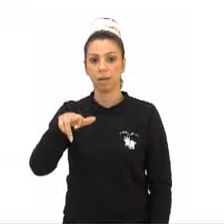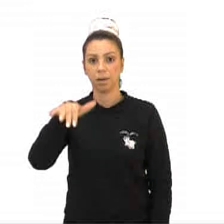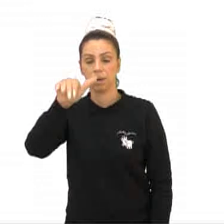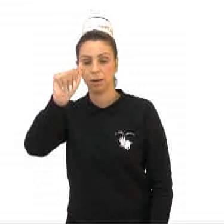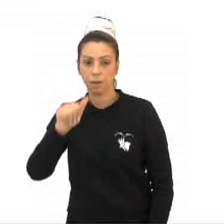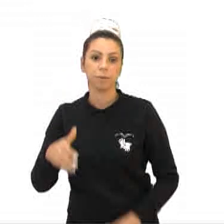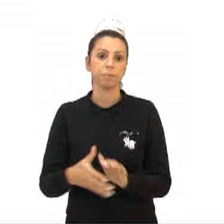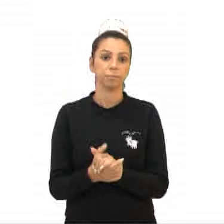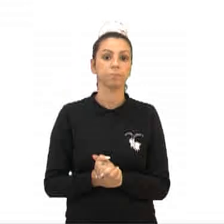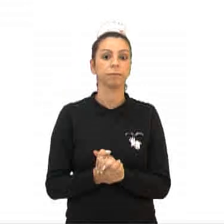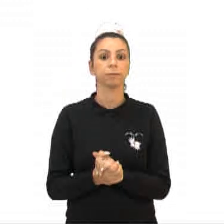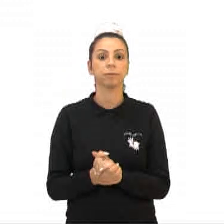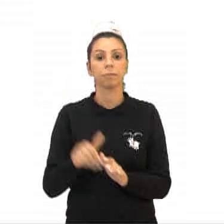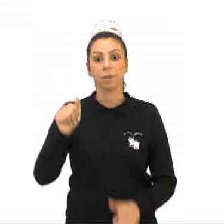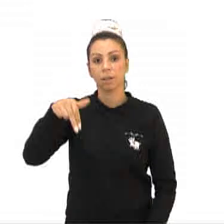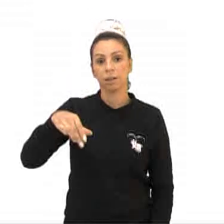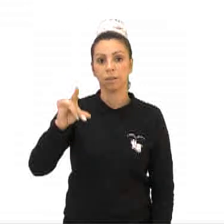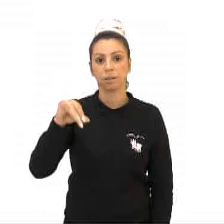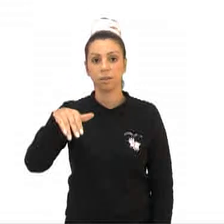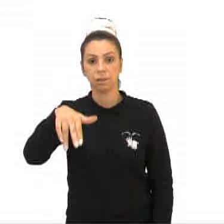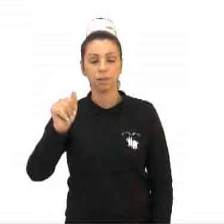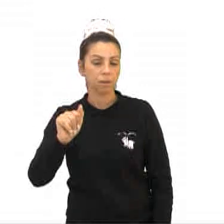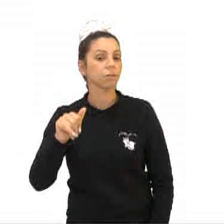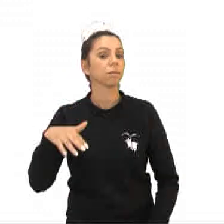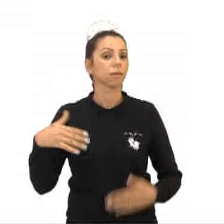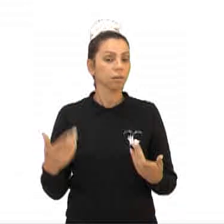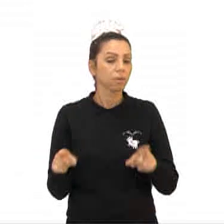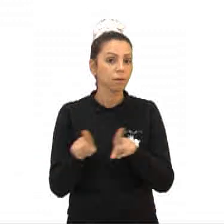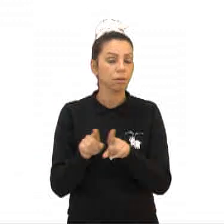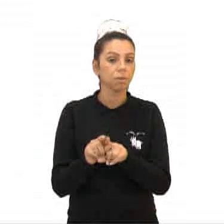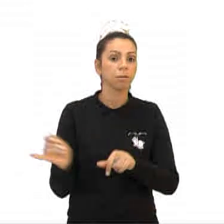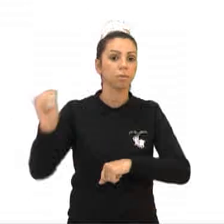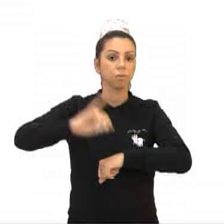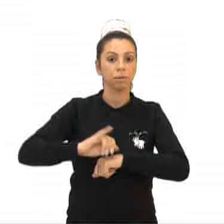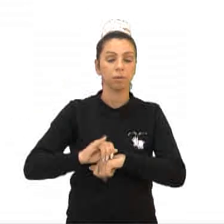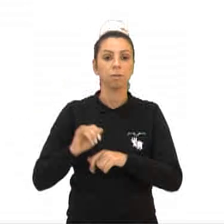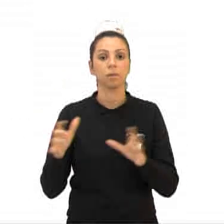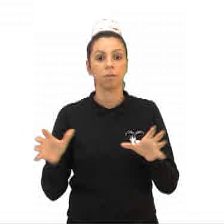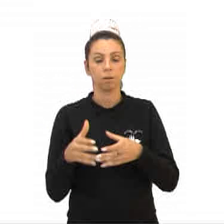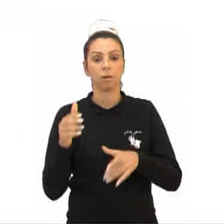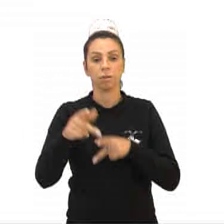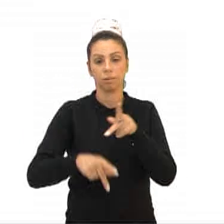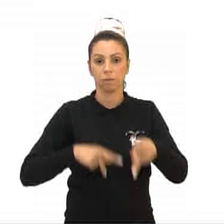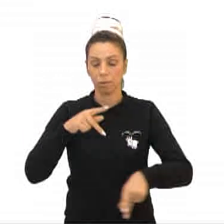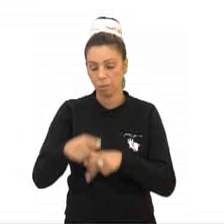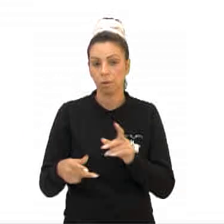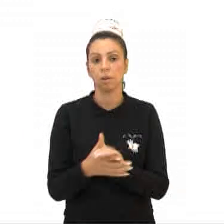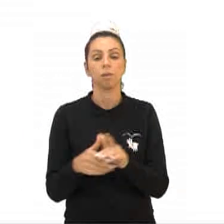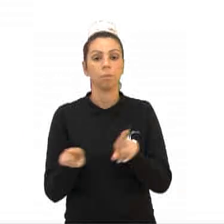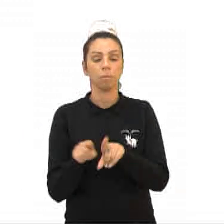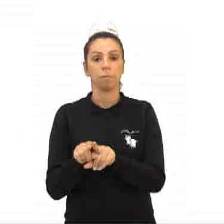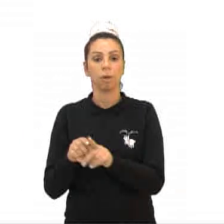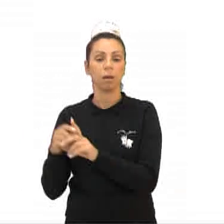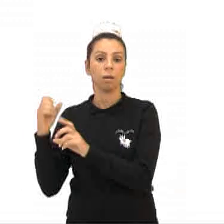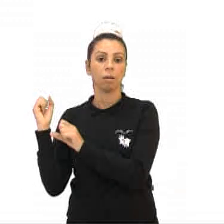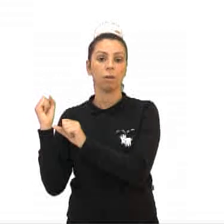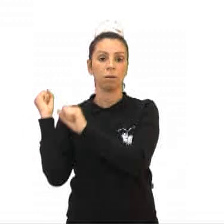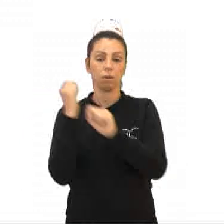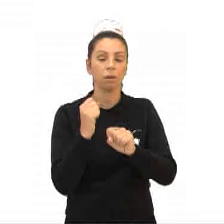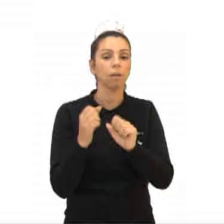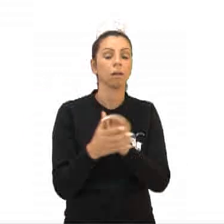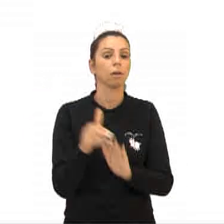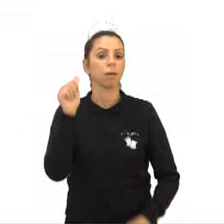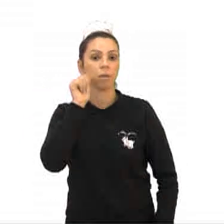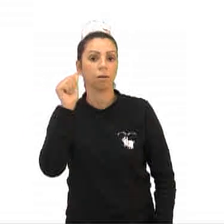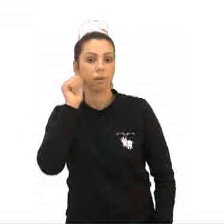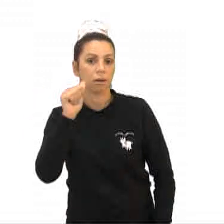andina, liderança centralizada, caças sociais, guerreiros e linhagem materna, a valorização da mulher, tendo